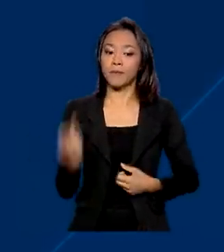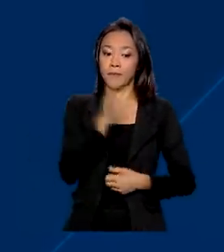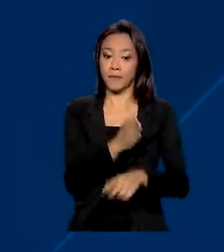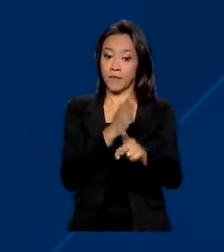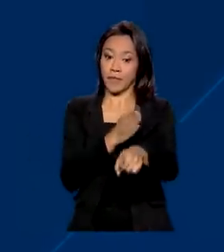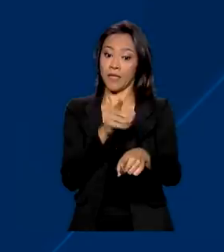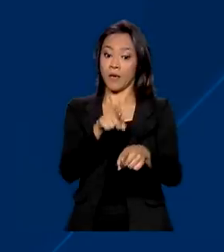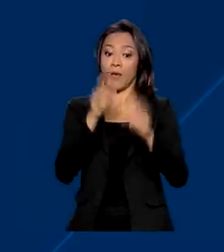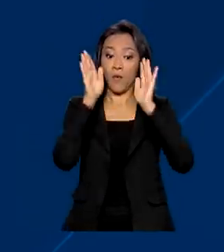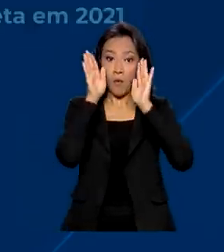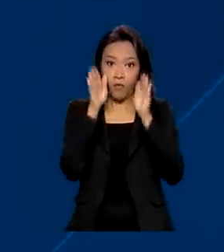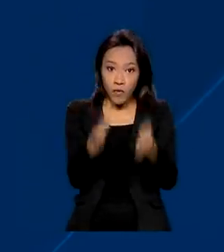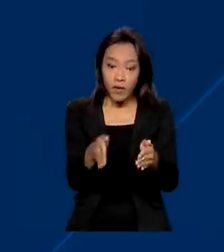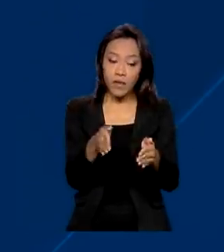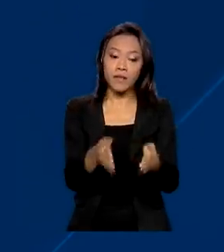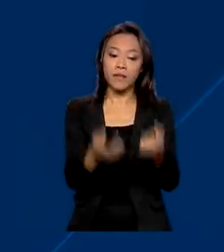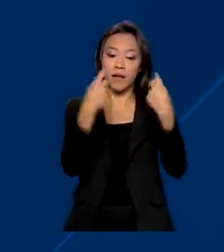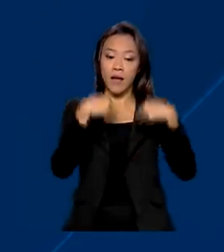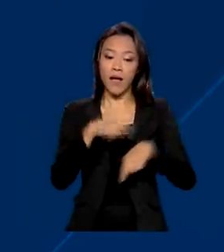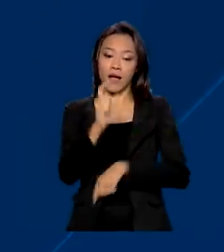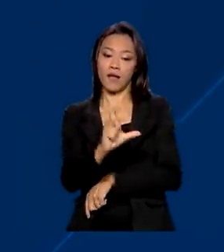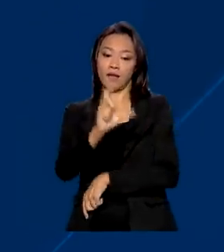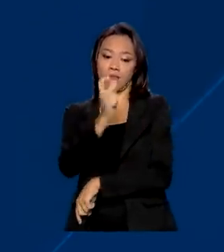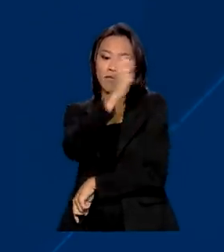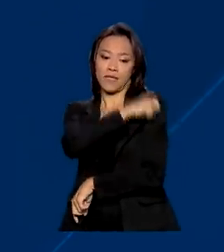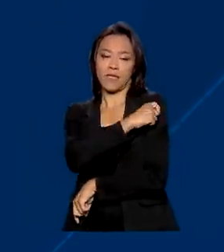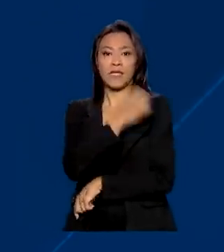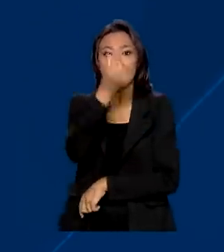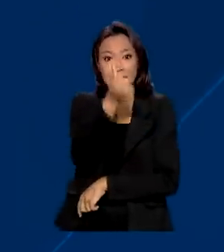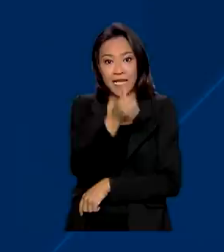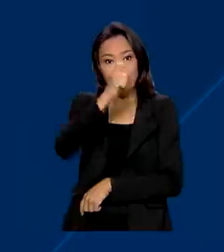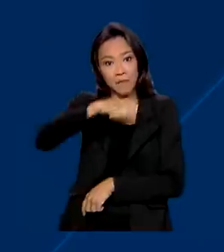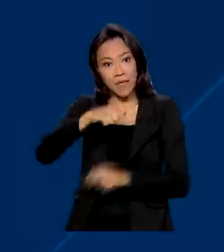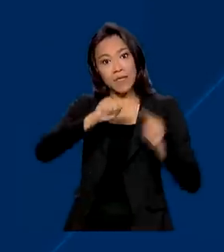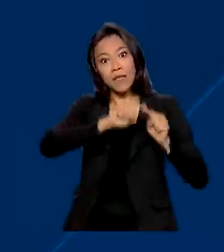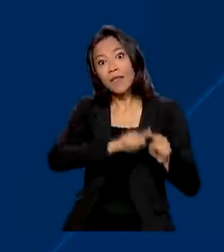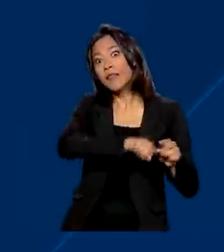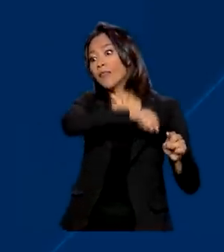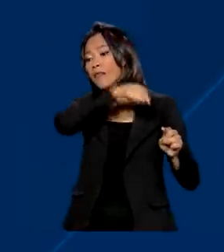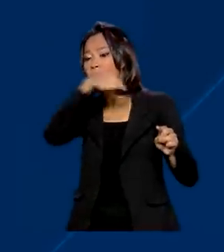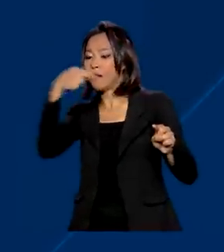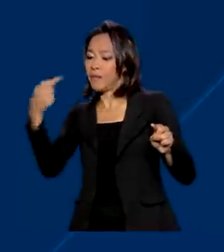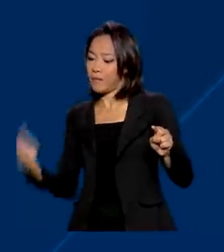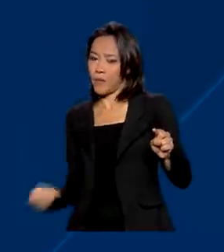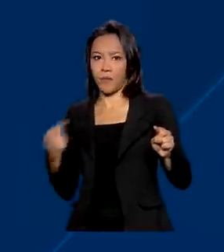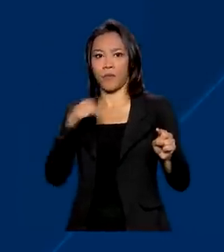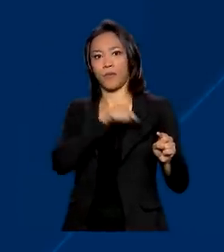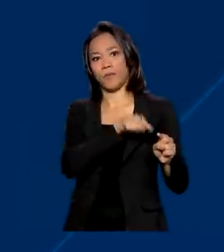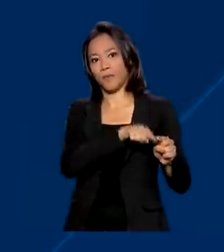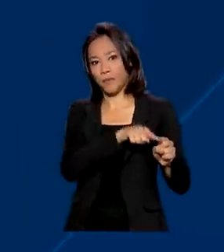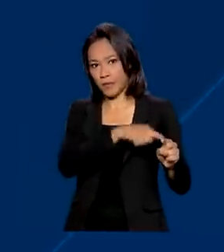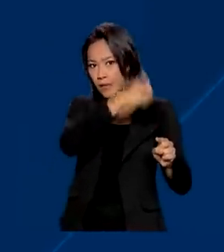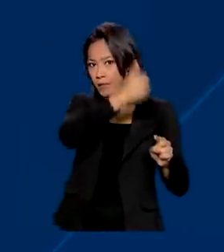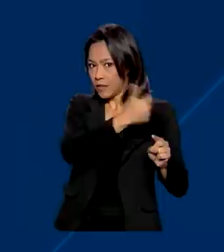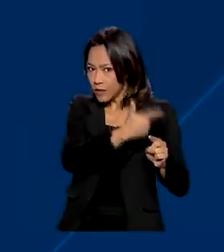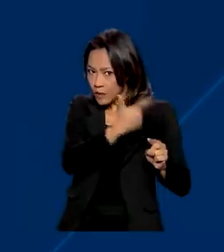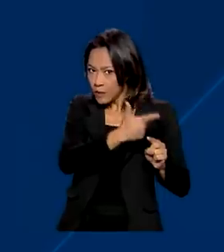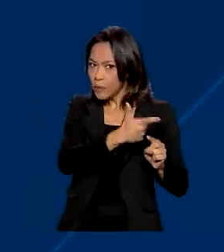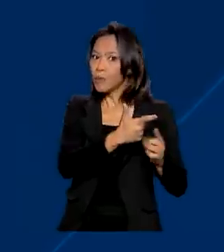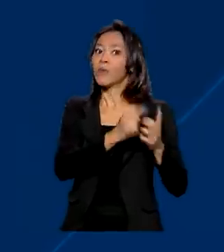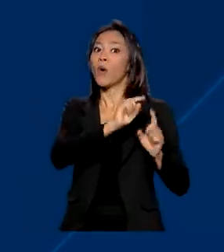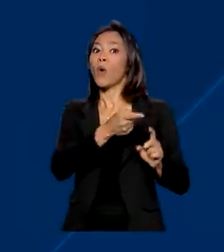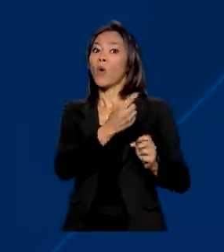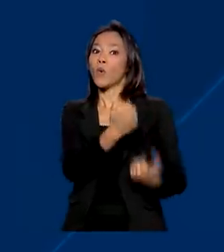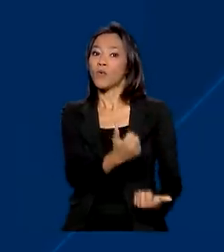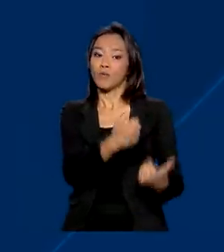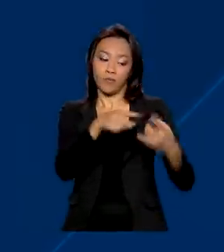-alvo. As vacinas serão aplicadas seis meses após a imunização completa em 2021 ou dose de